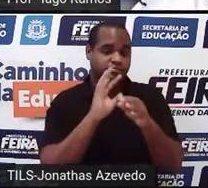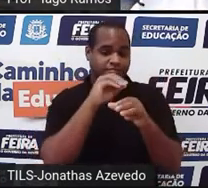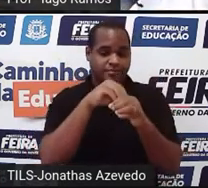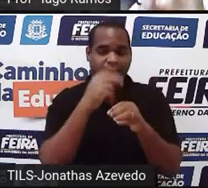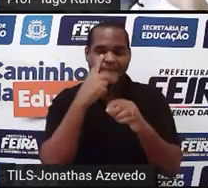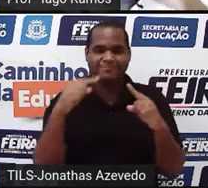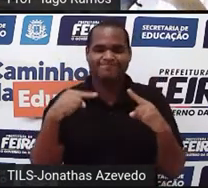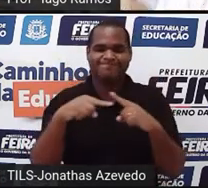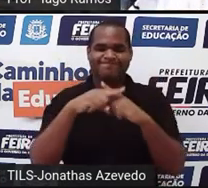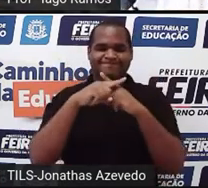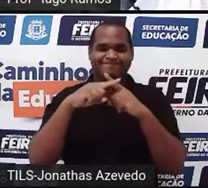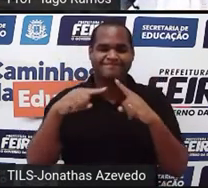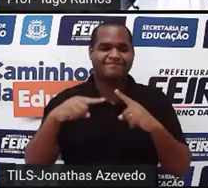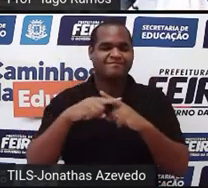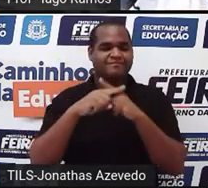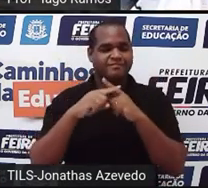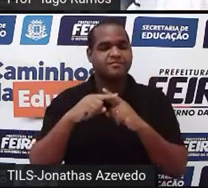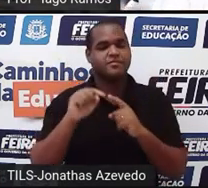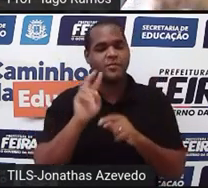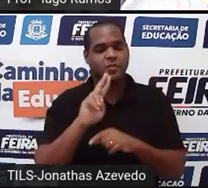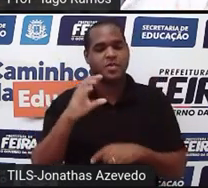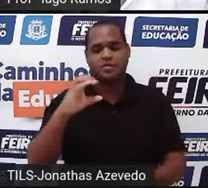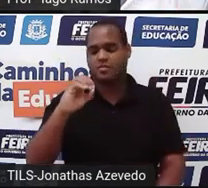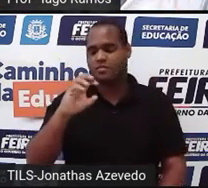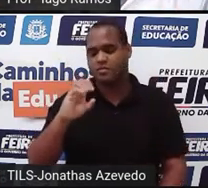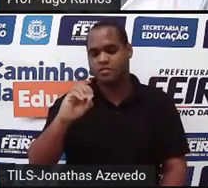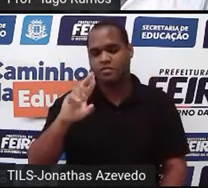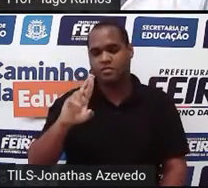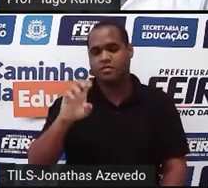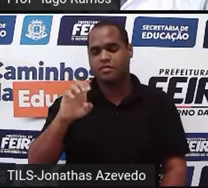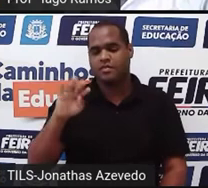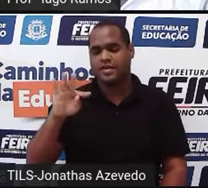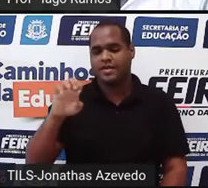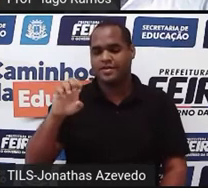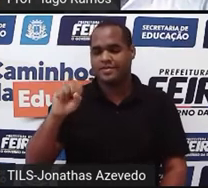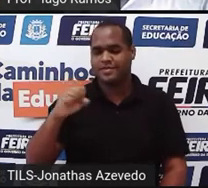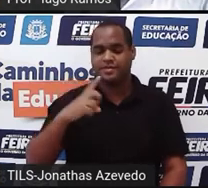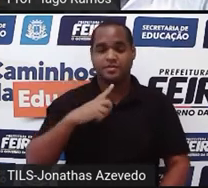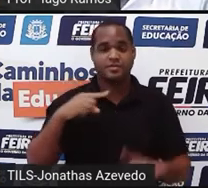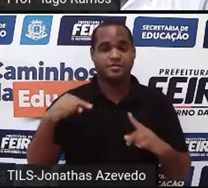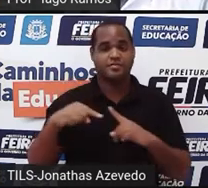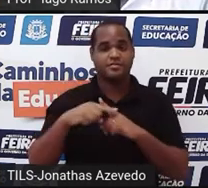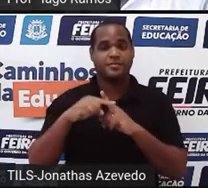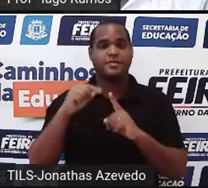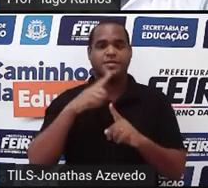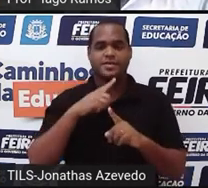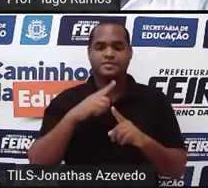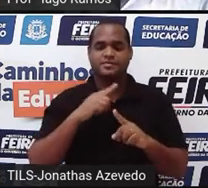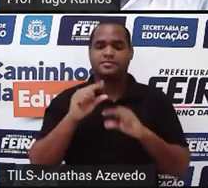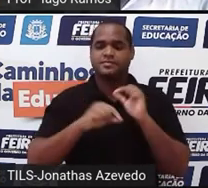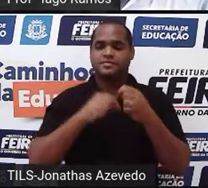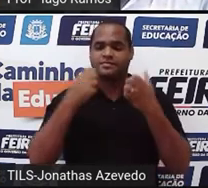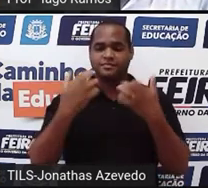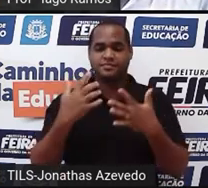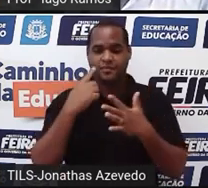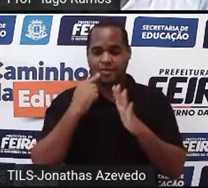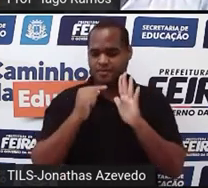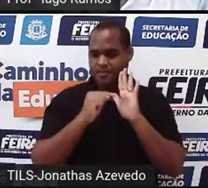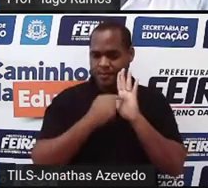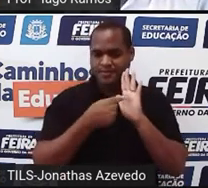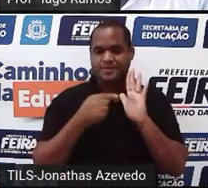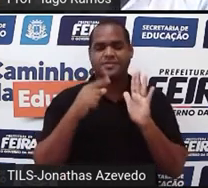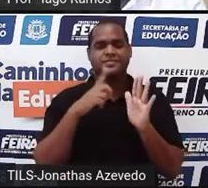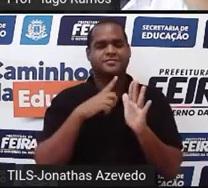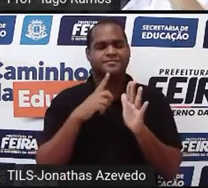São chamadas de retas concorrentes. E nesse cruzamento tem um ponto, né? Onde acontece esse cruzamento.